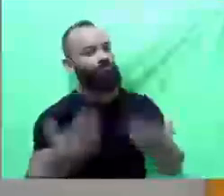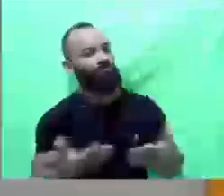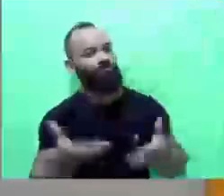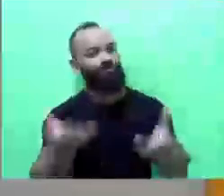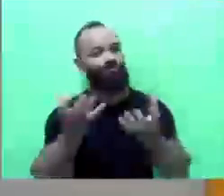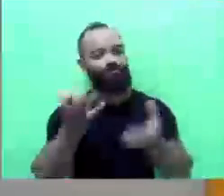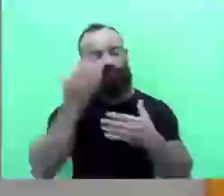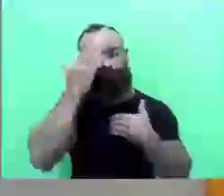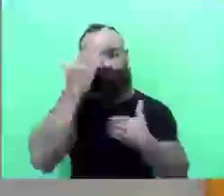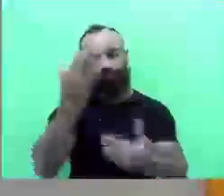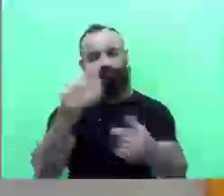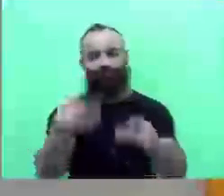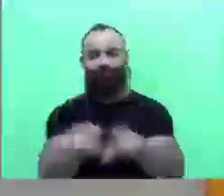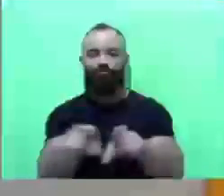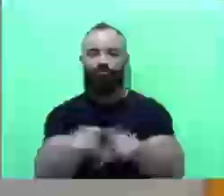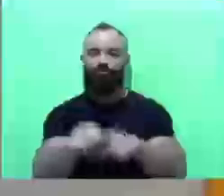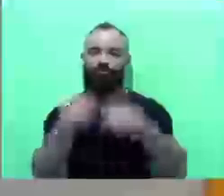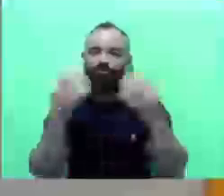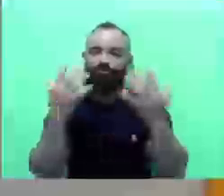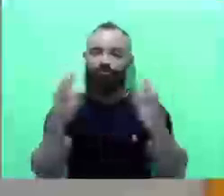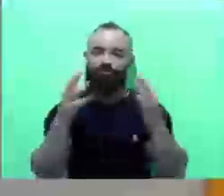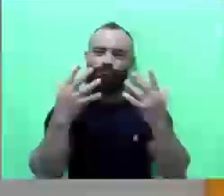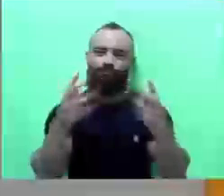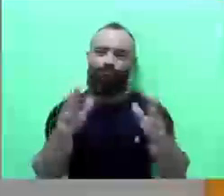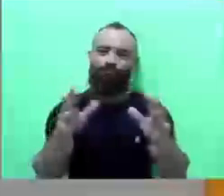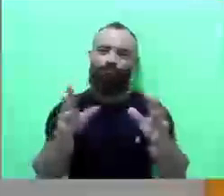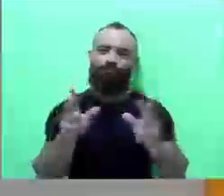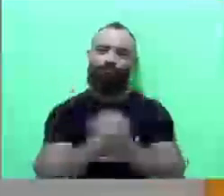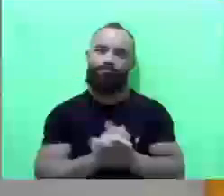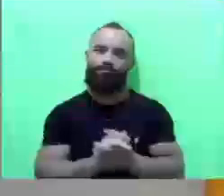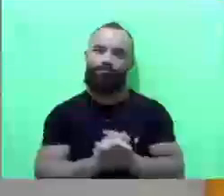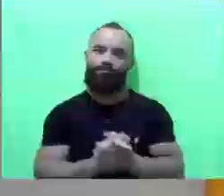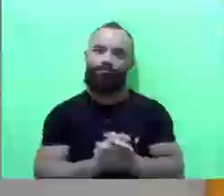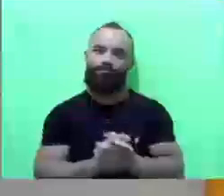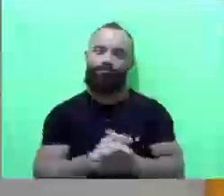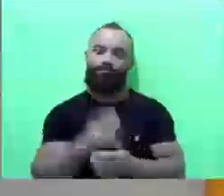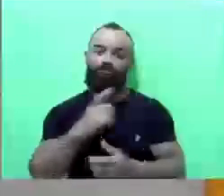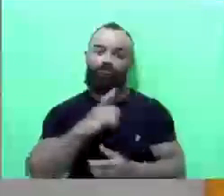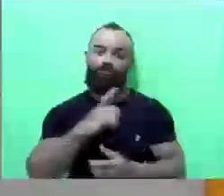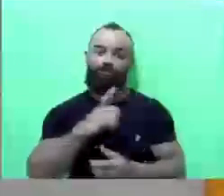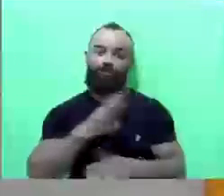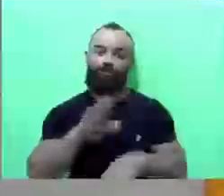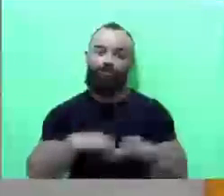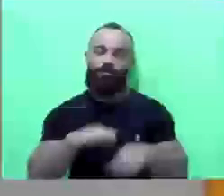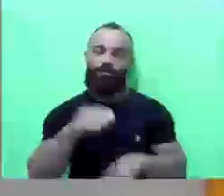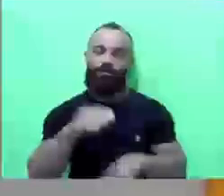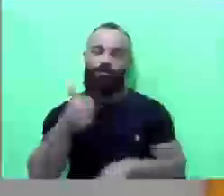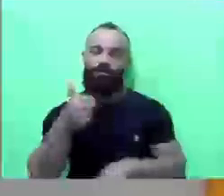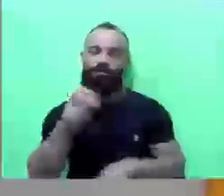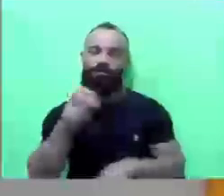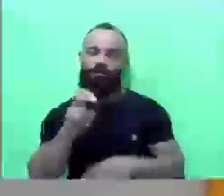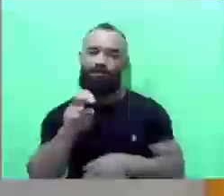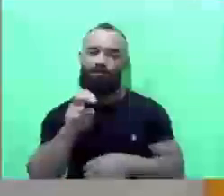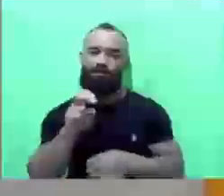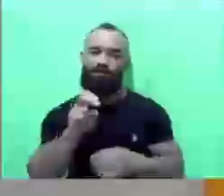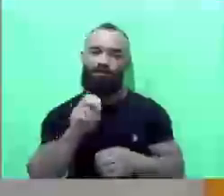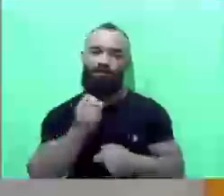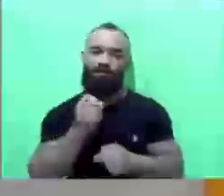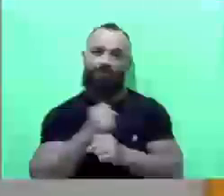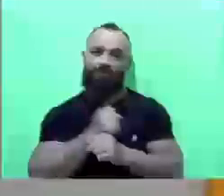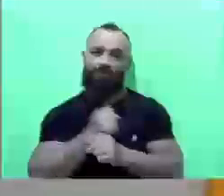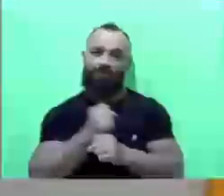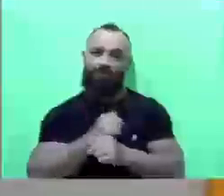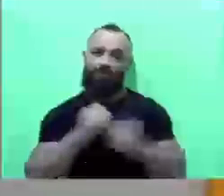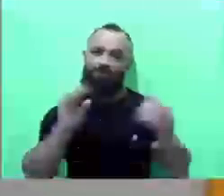parabenizar, com toda a certeza, na quinta-feira eu fiz 15 anos de casado. Quero agradecer a minha querida esposa Joana